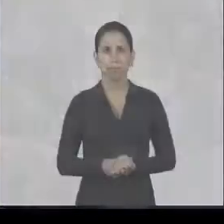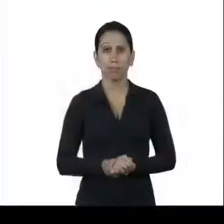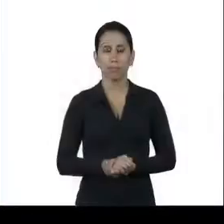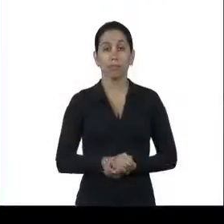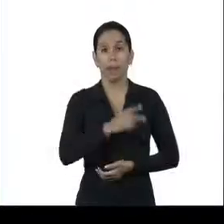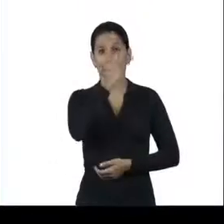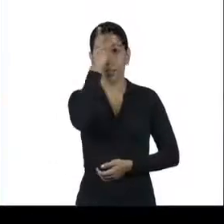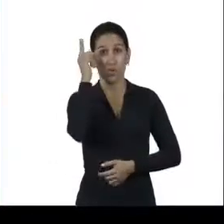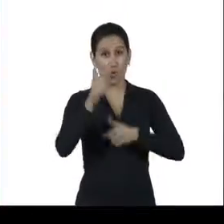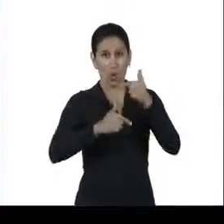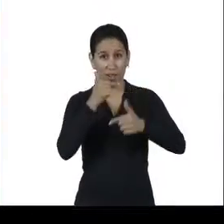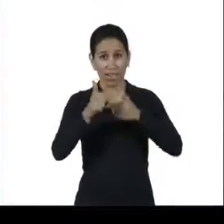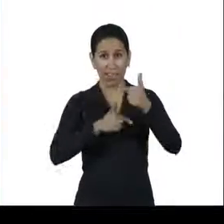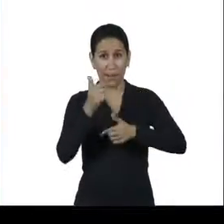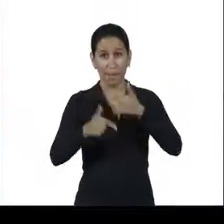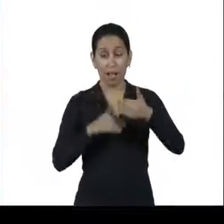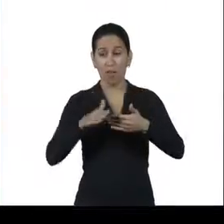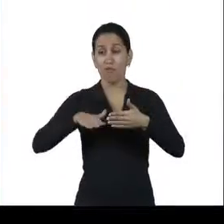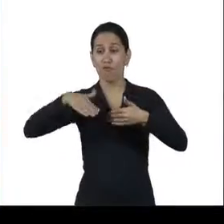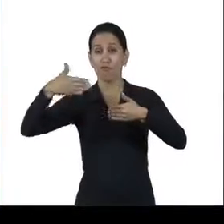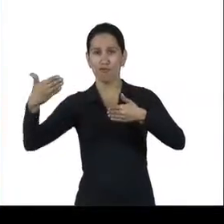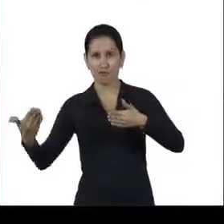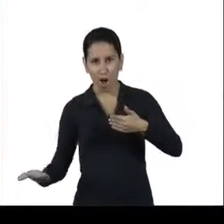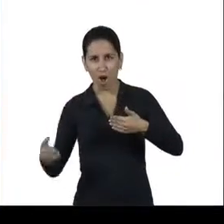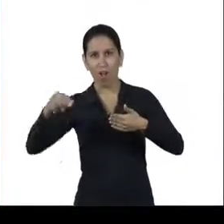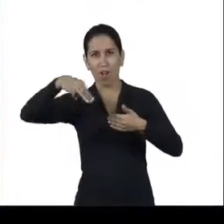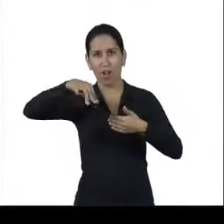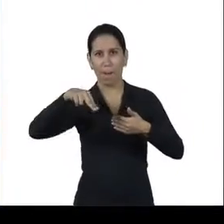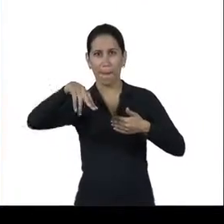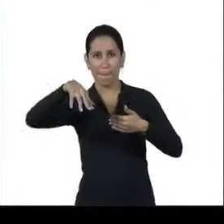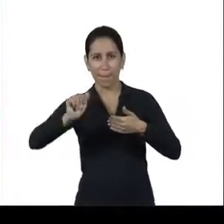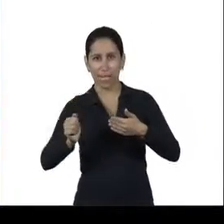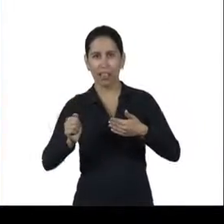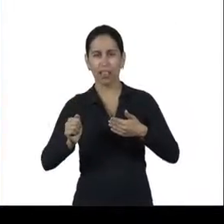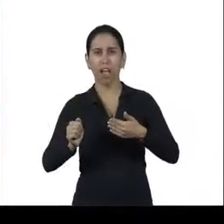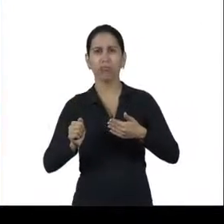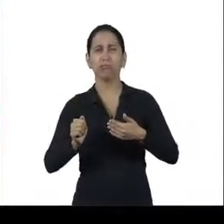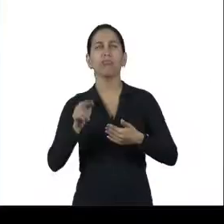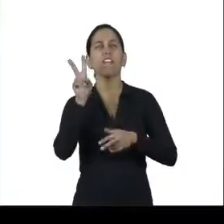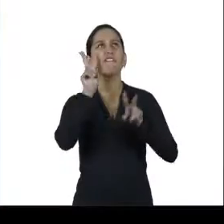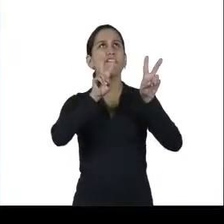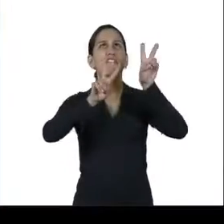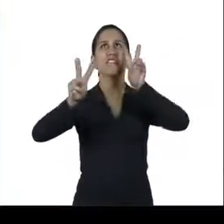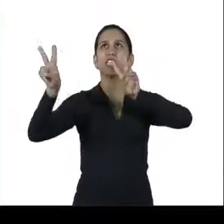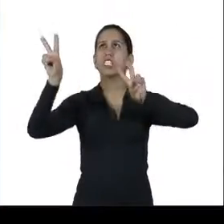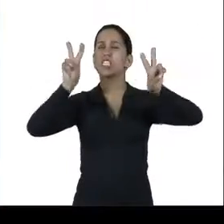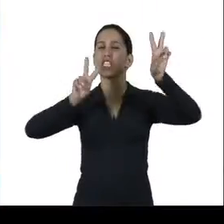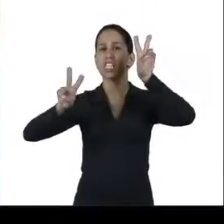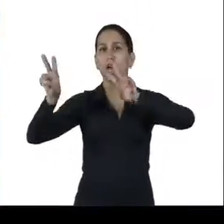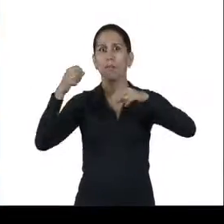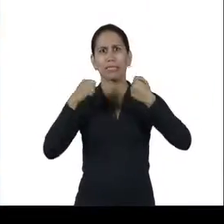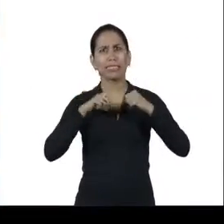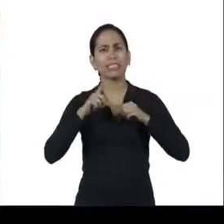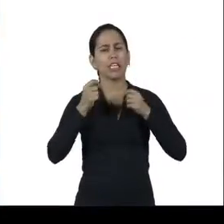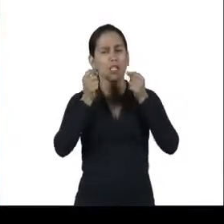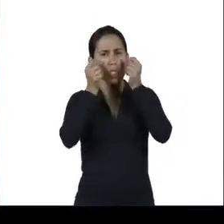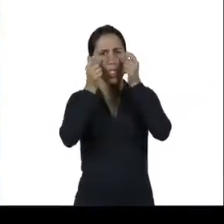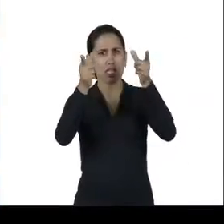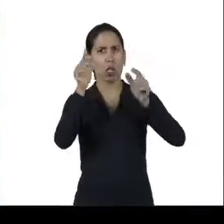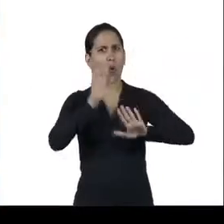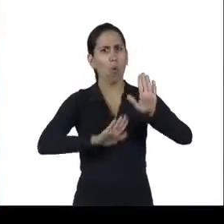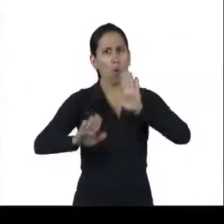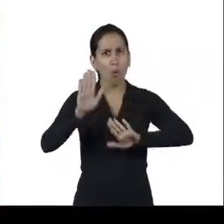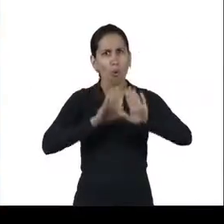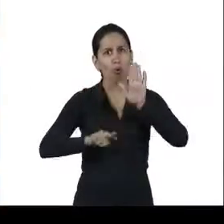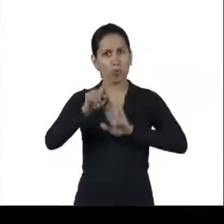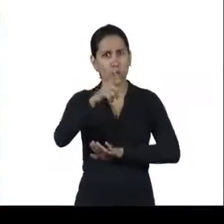Quem trabalha aqui do lado de fora da mina, céu aberto, sabe que precisa tomar cuidado. Prestar a máxima atenção é importante, mas não basta. Para